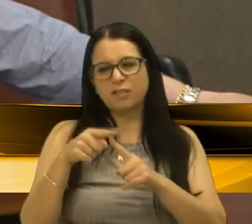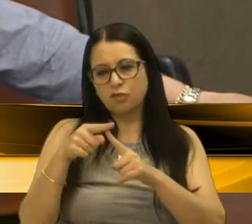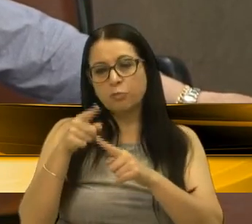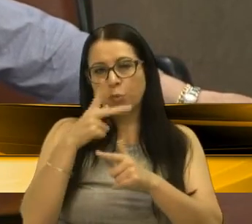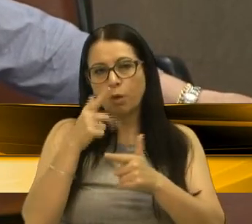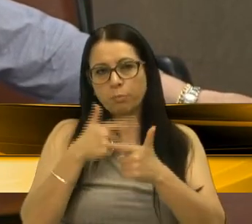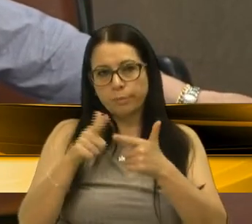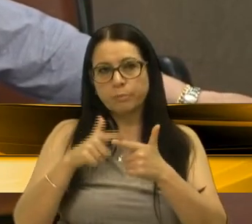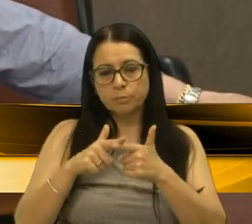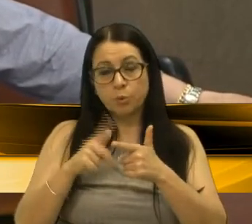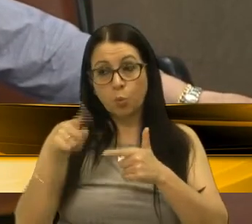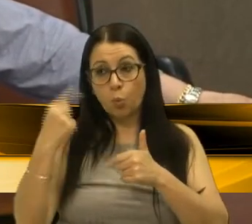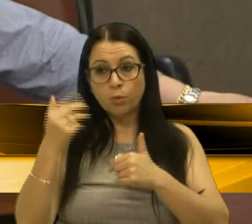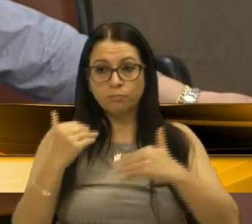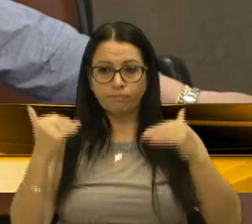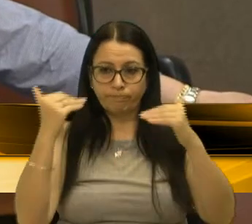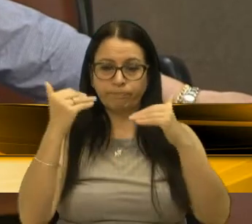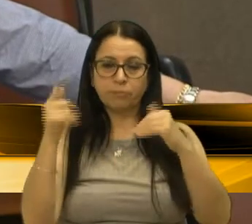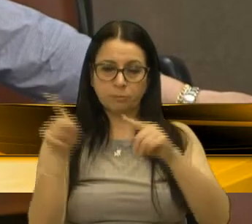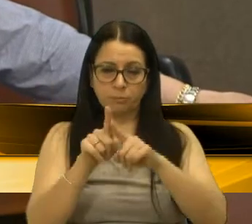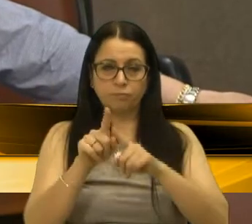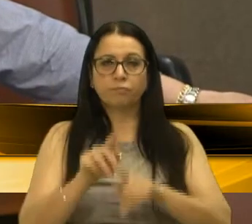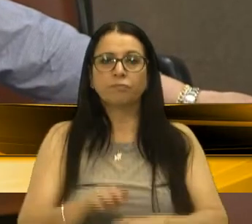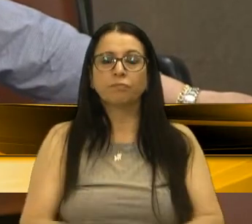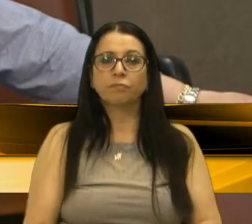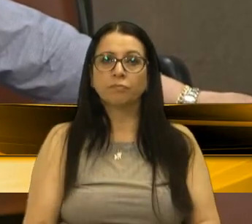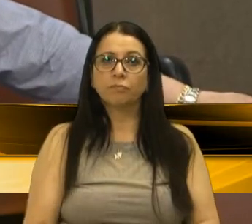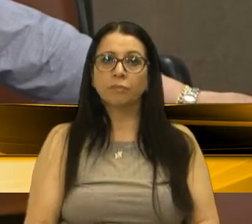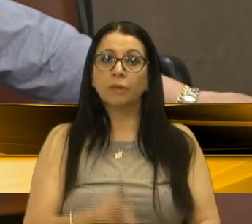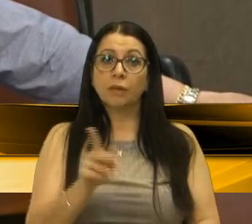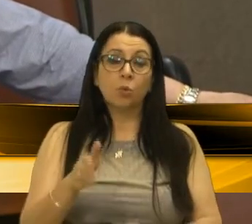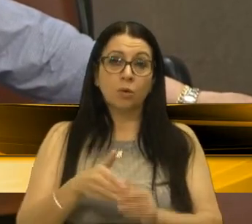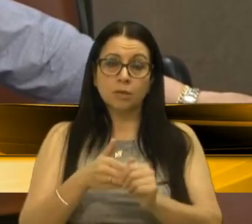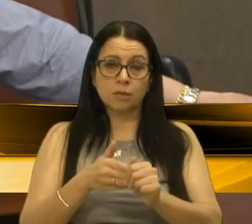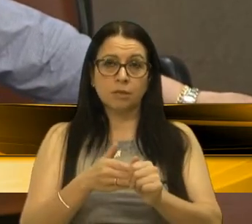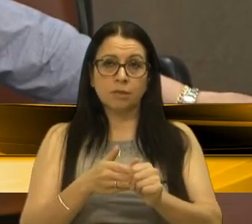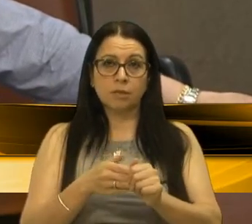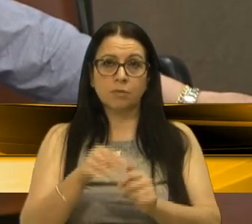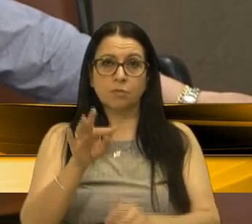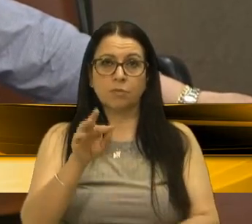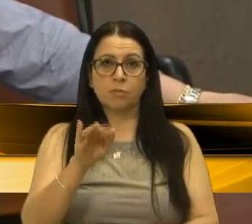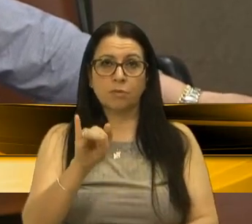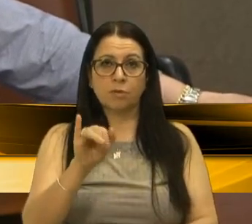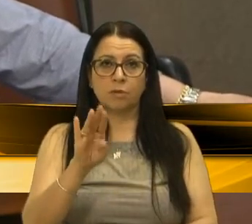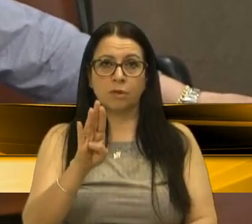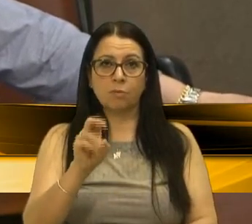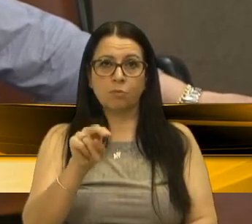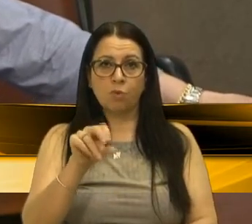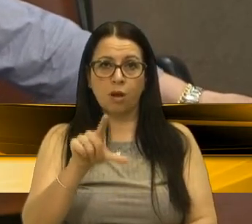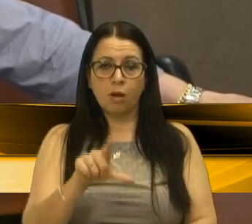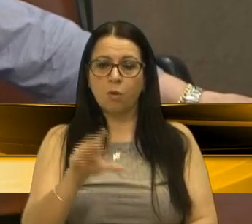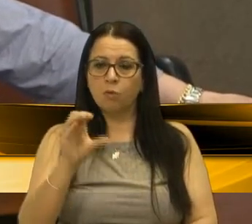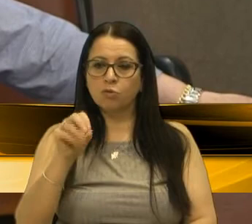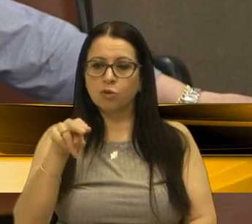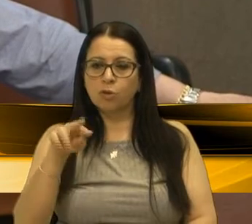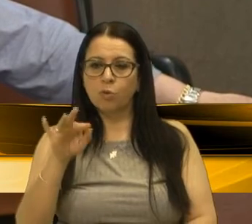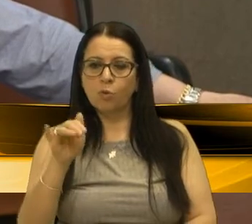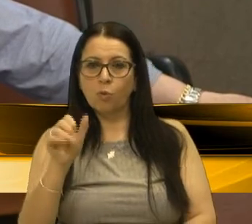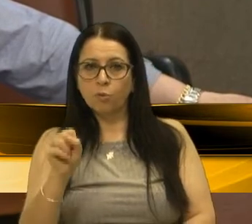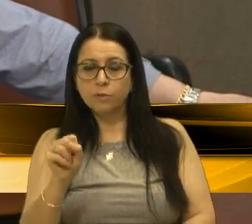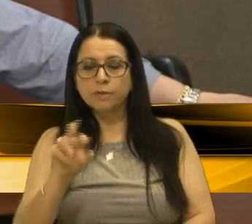autarquias municipais, mas a orientação do Tribunal de Contas é totalmente contrária, contrária,